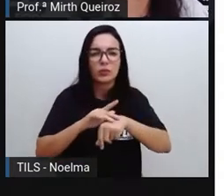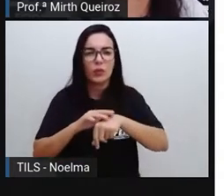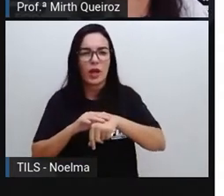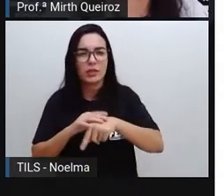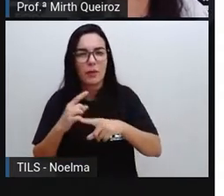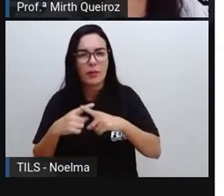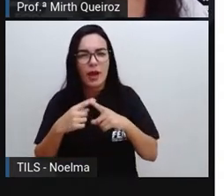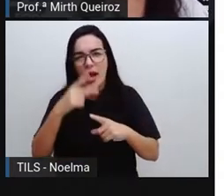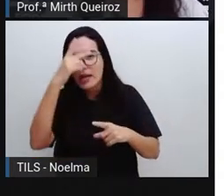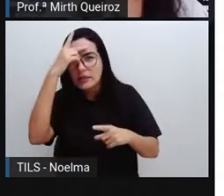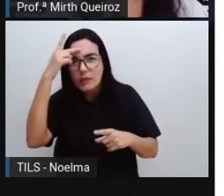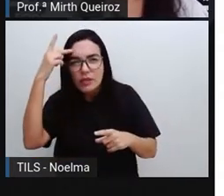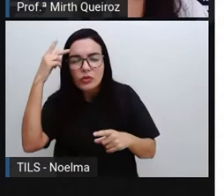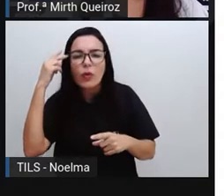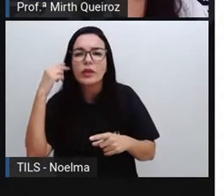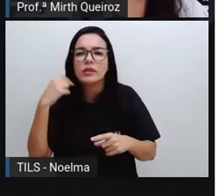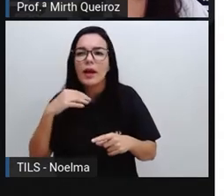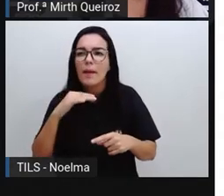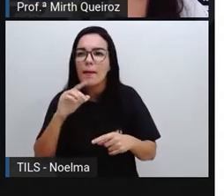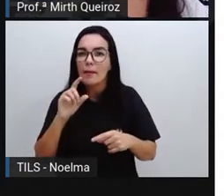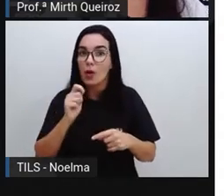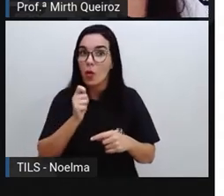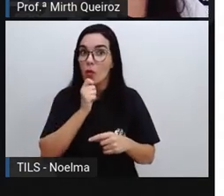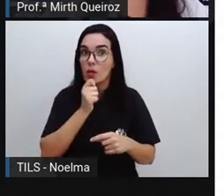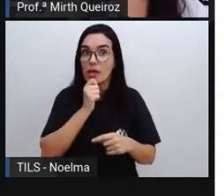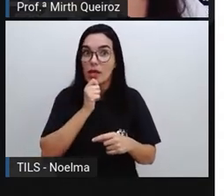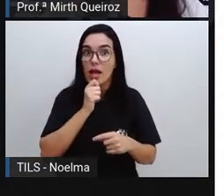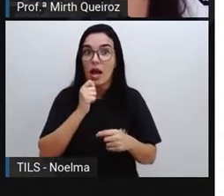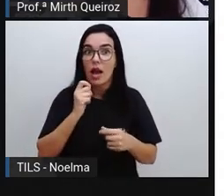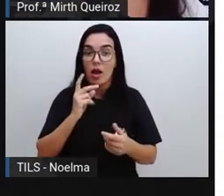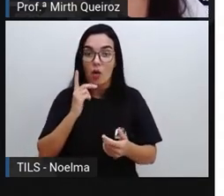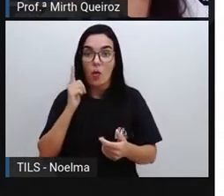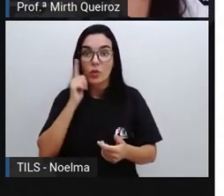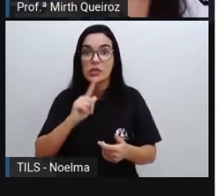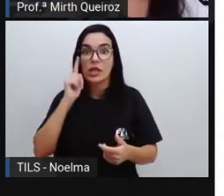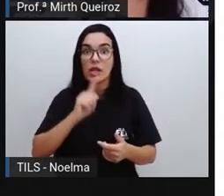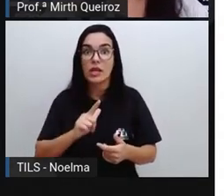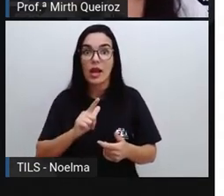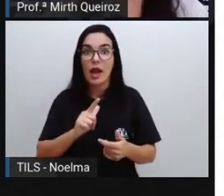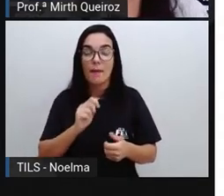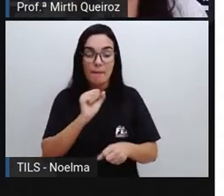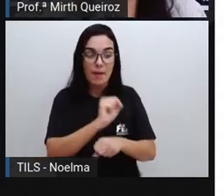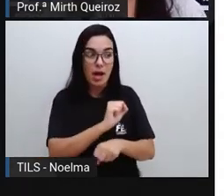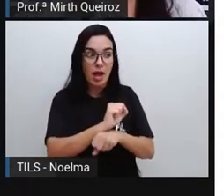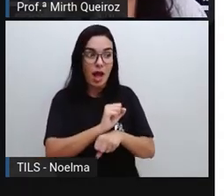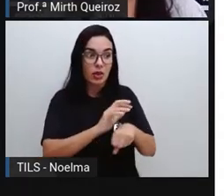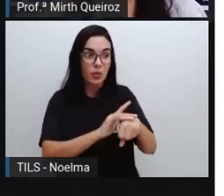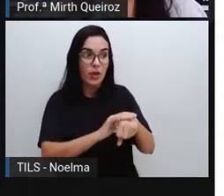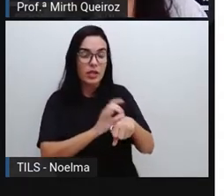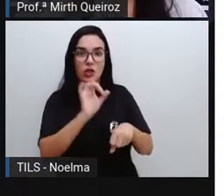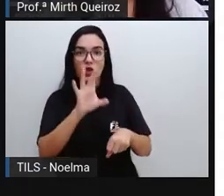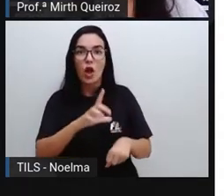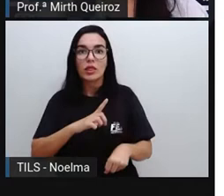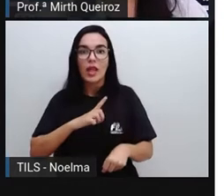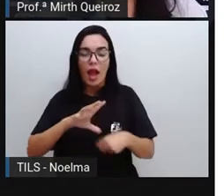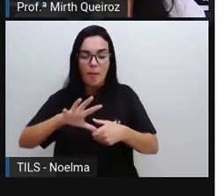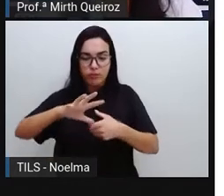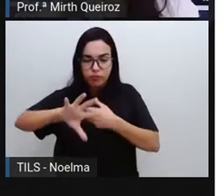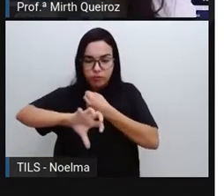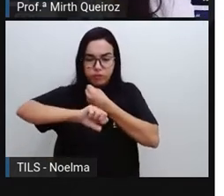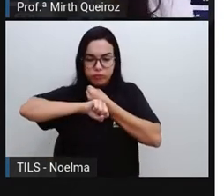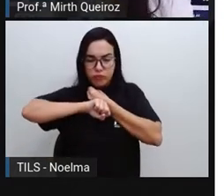não adoeciam novamente. Então, iria ter varíola apenas uma vez. Eles pegavam a pus